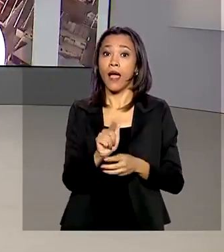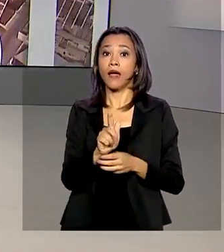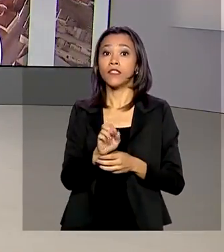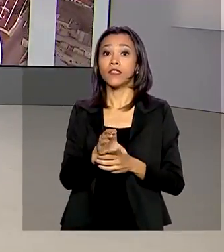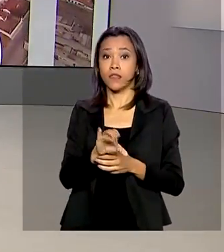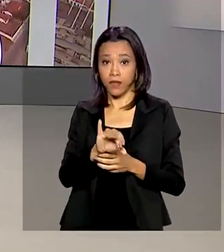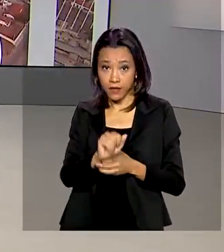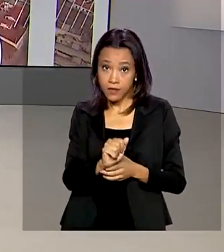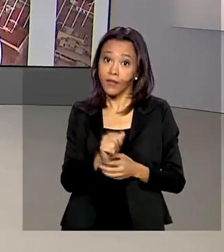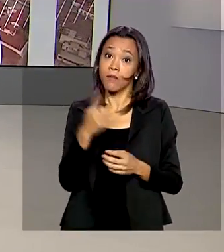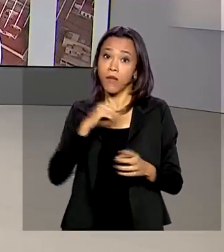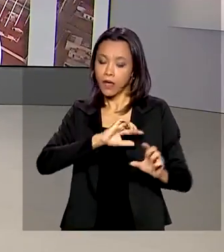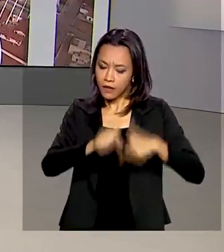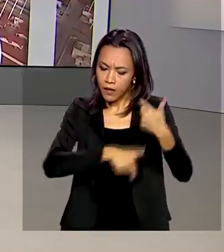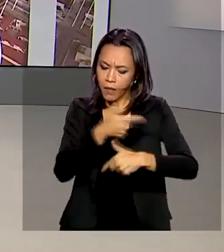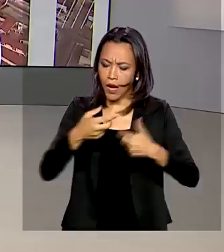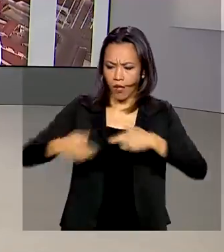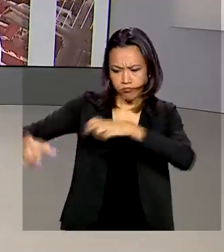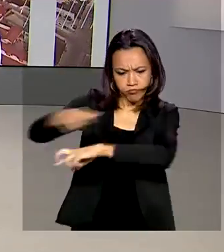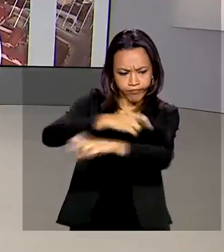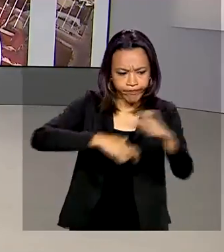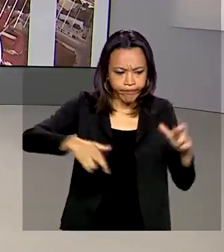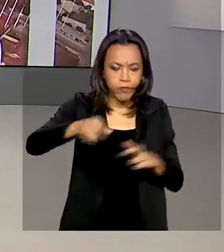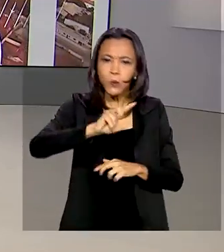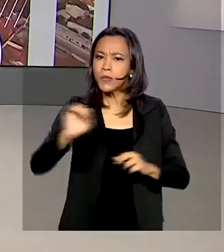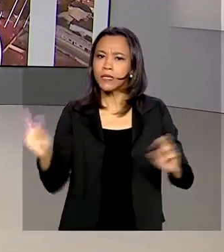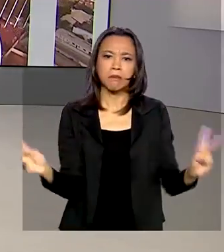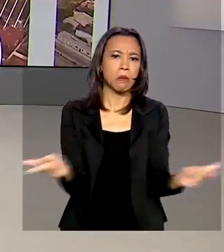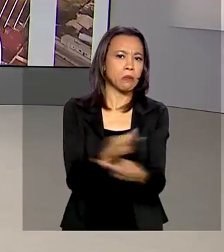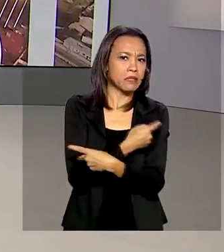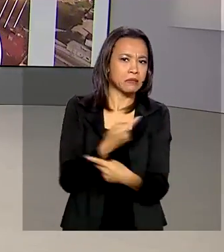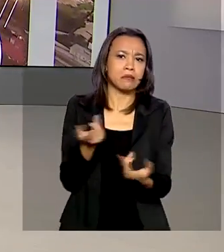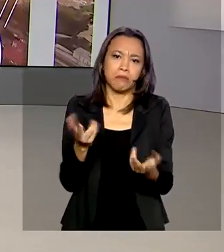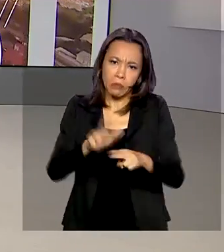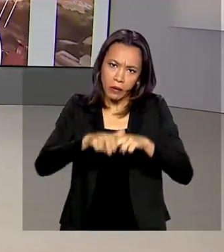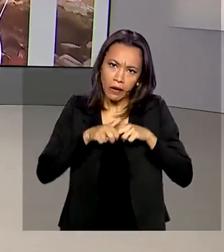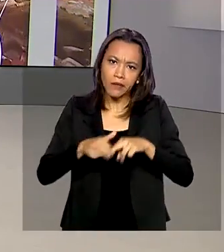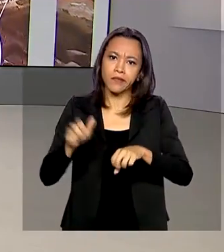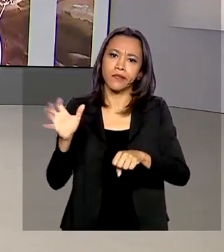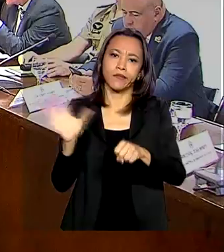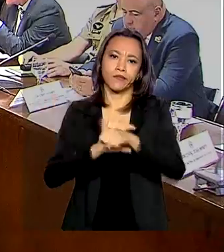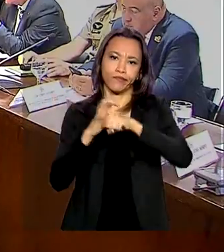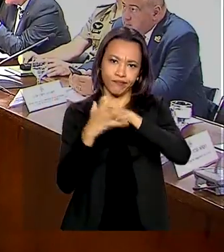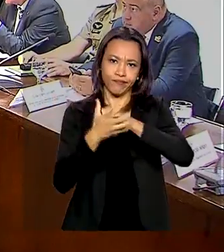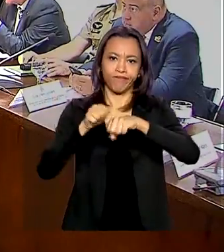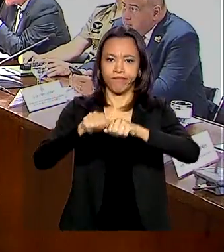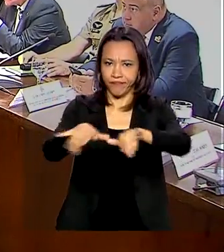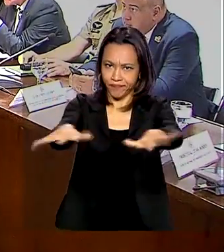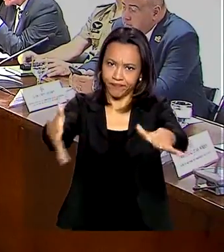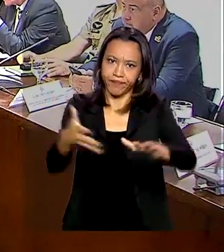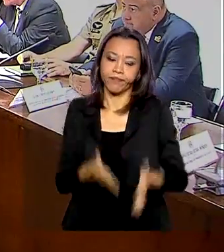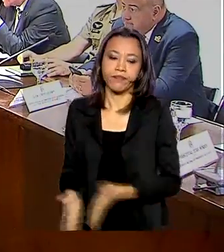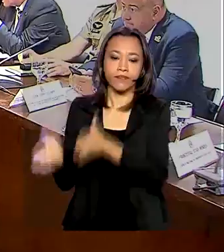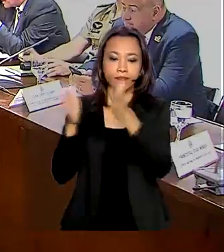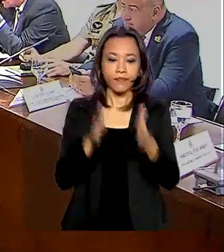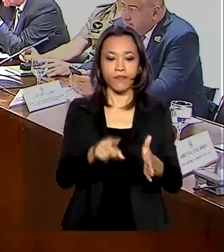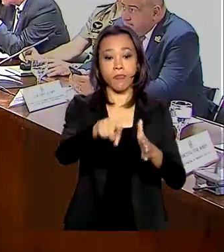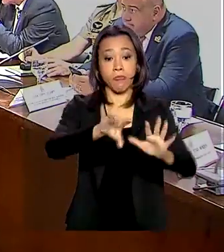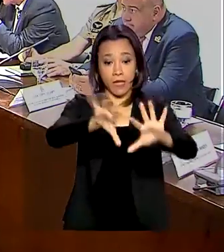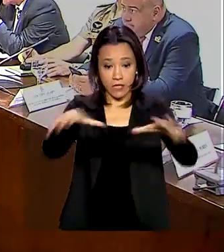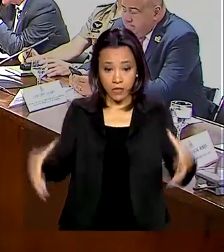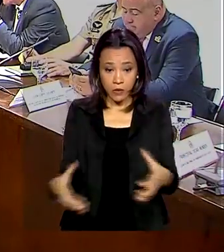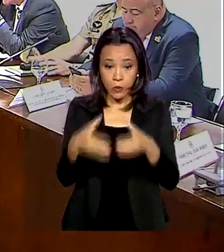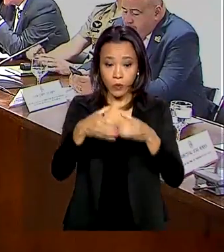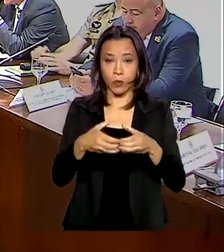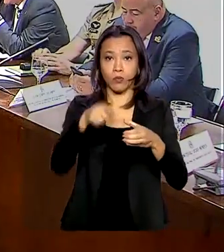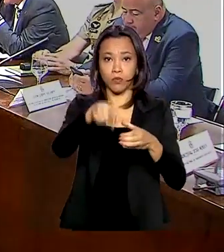atuar na supervisão e monitoramento dos impactos do Covid-19. O Comitê Interministerial, criado para